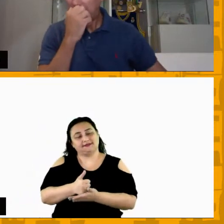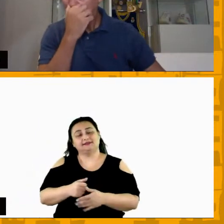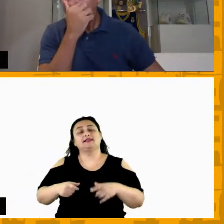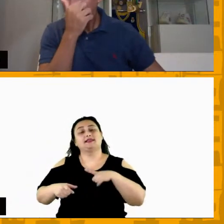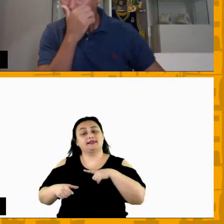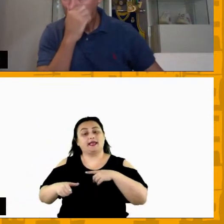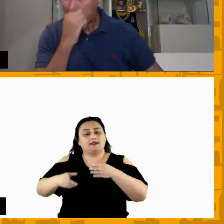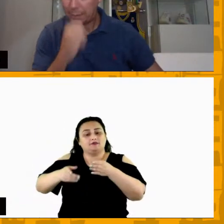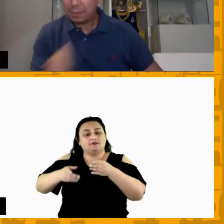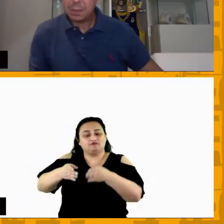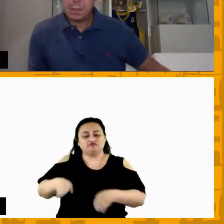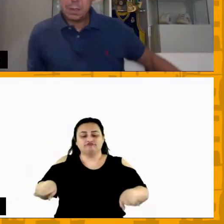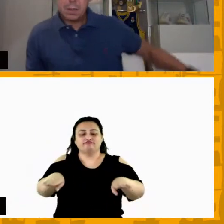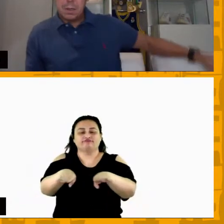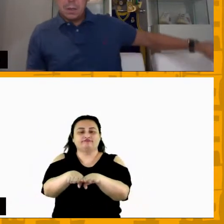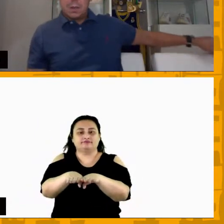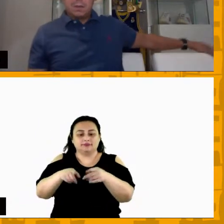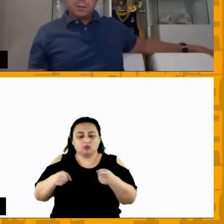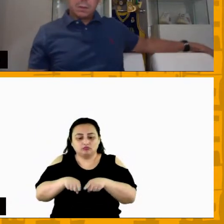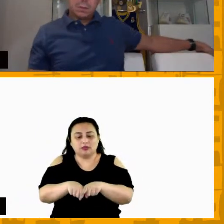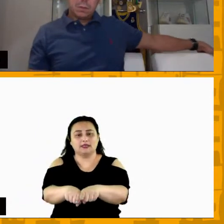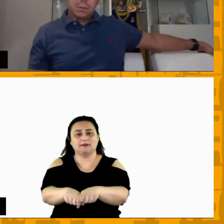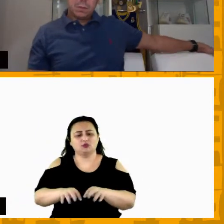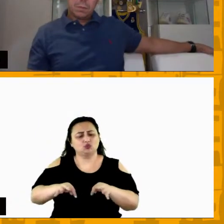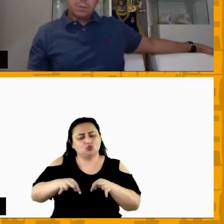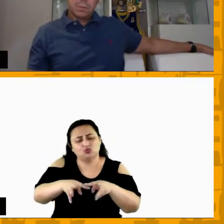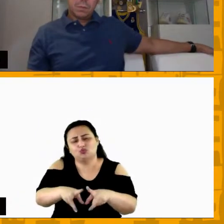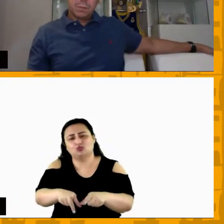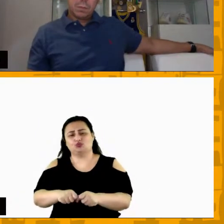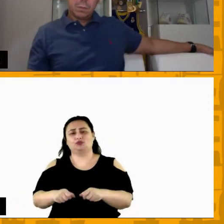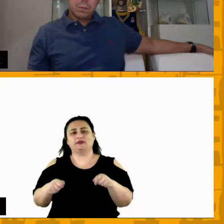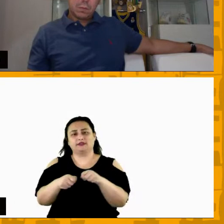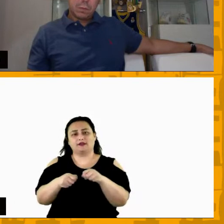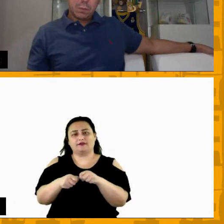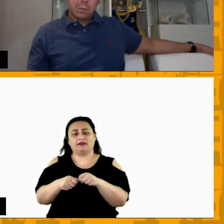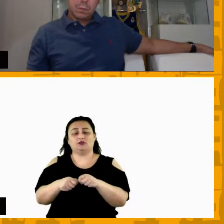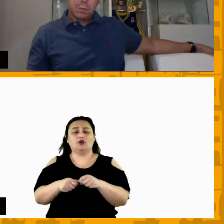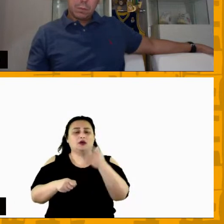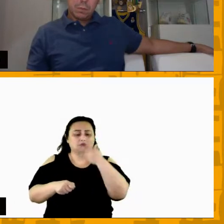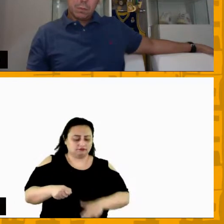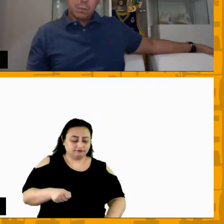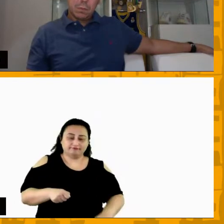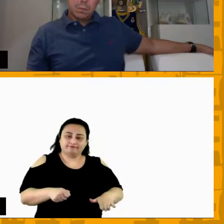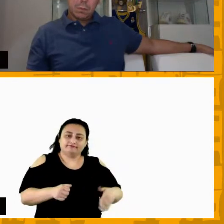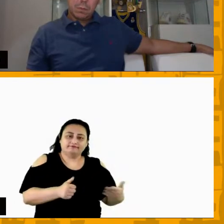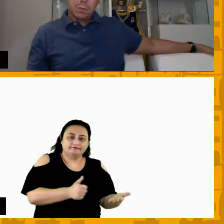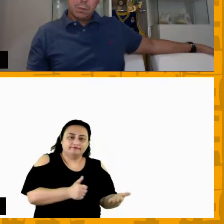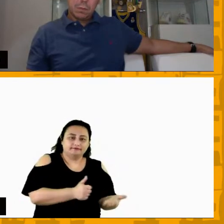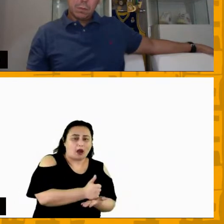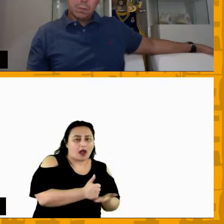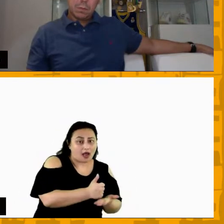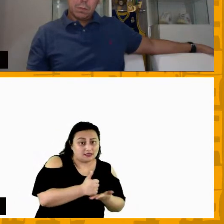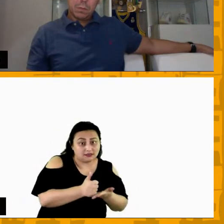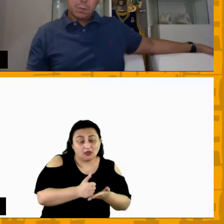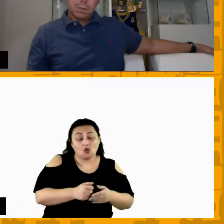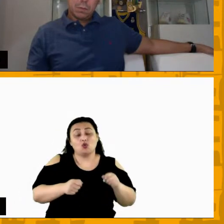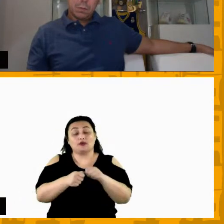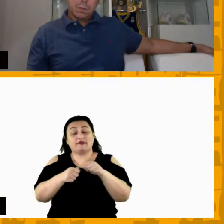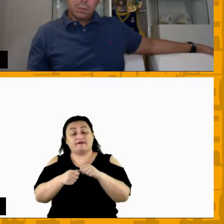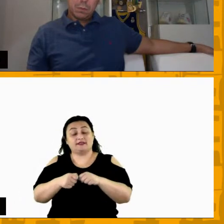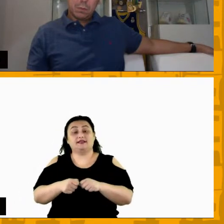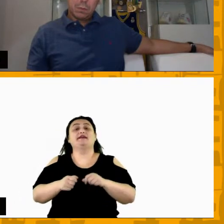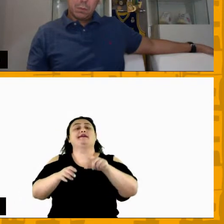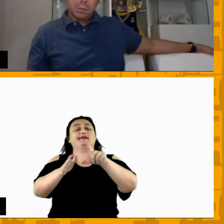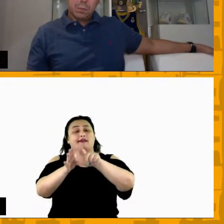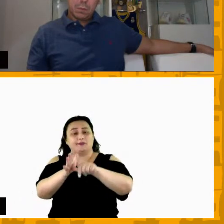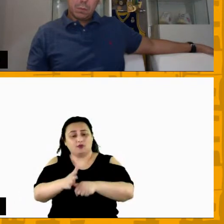um alinhamento de tudo que é feito desde as categorias de base lá embaixo o que a gente vai executar e isso